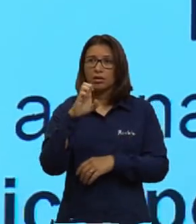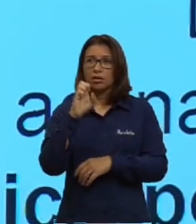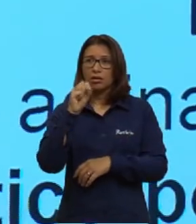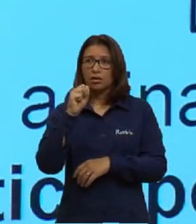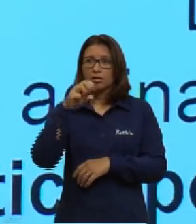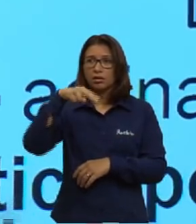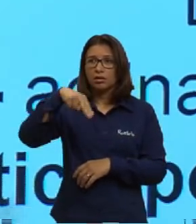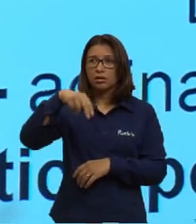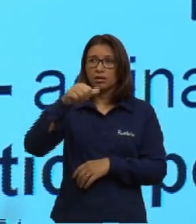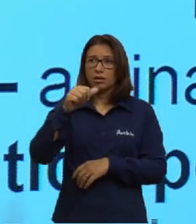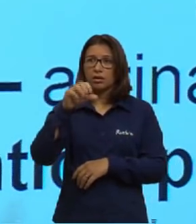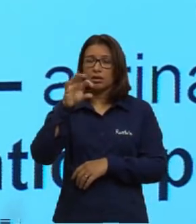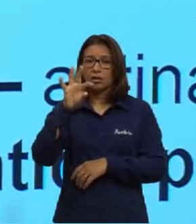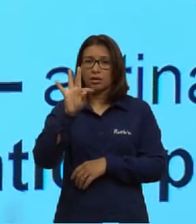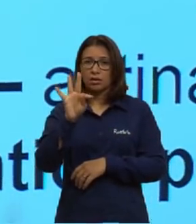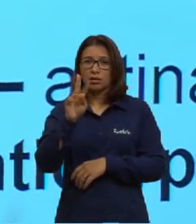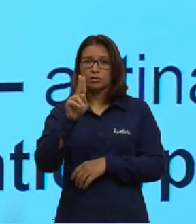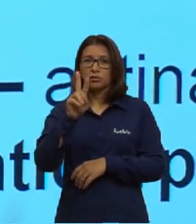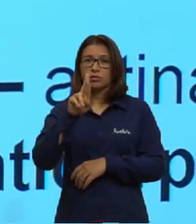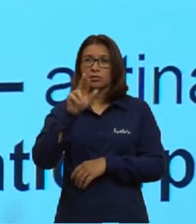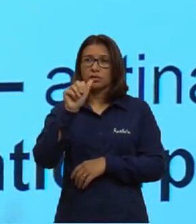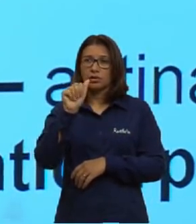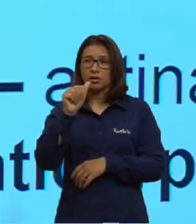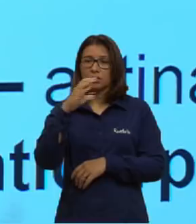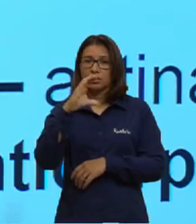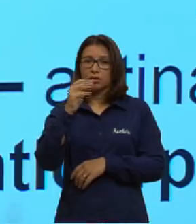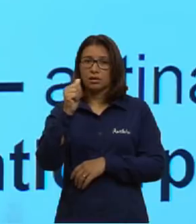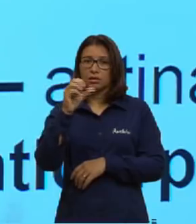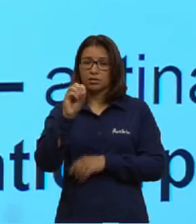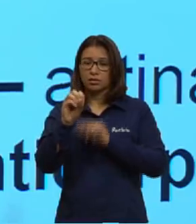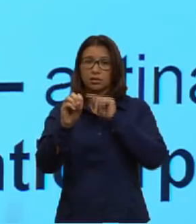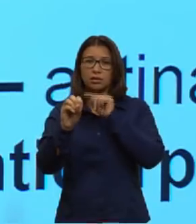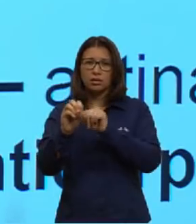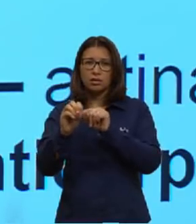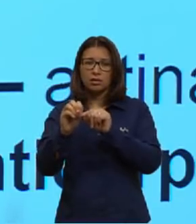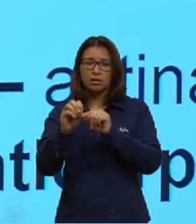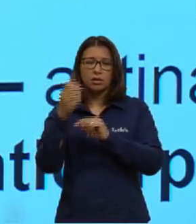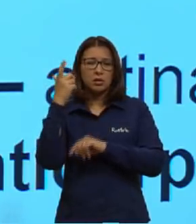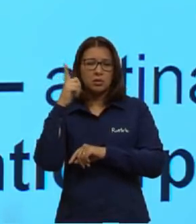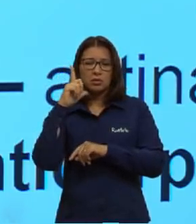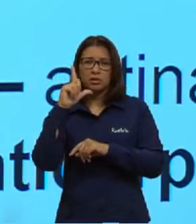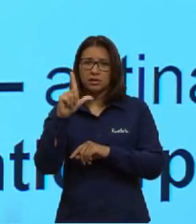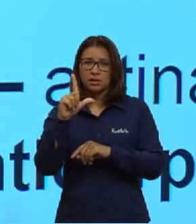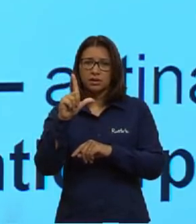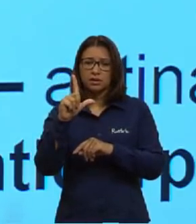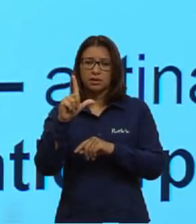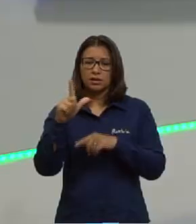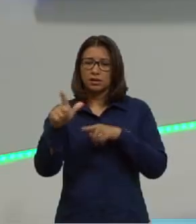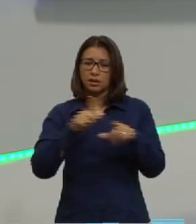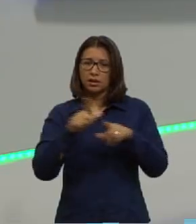enzima vai ser desnaturada e não vai conseguir cumprir o seu papel.